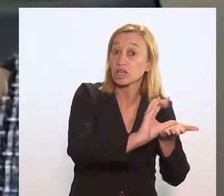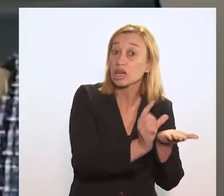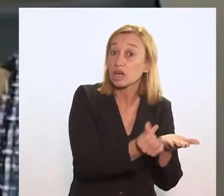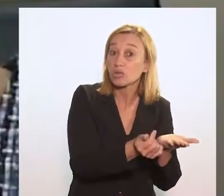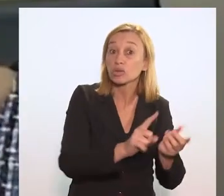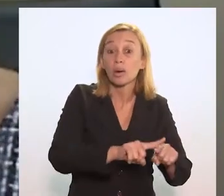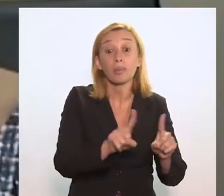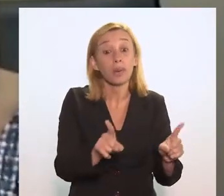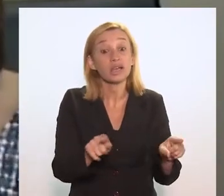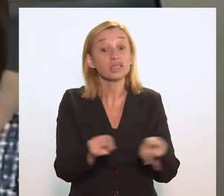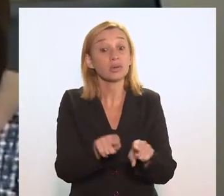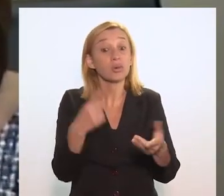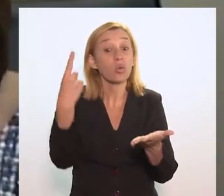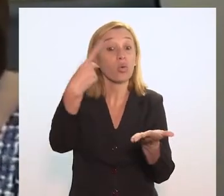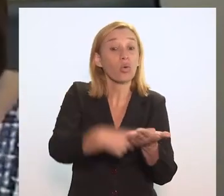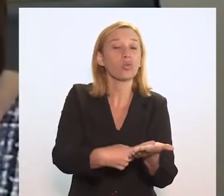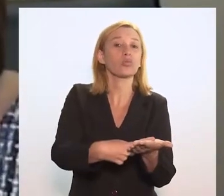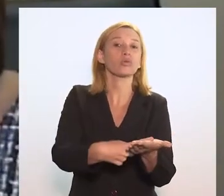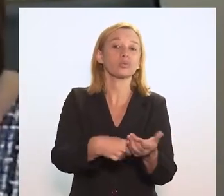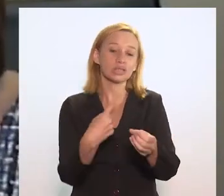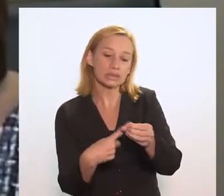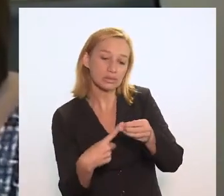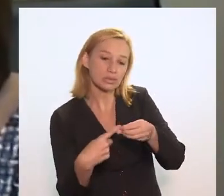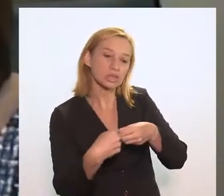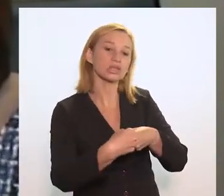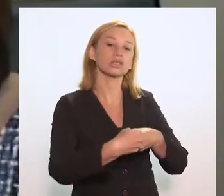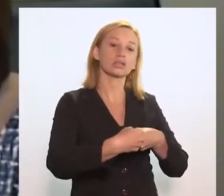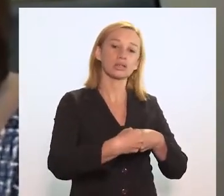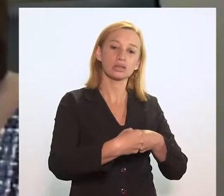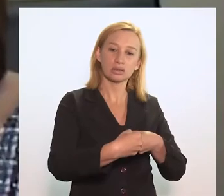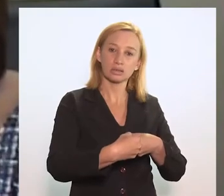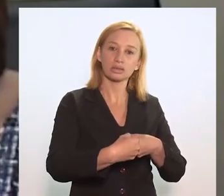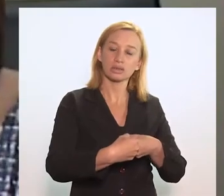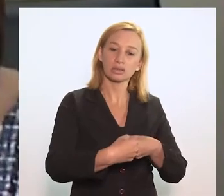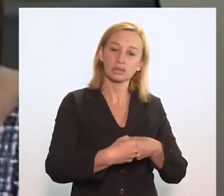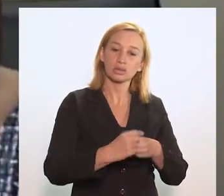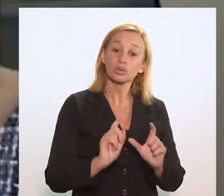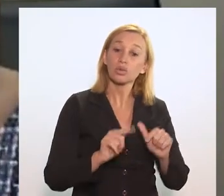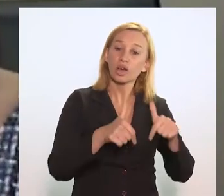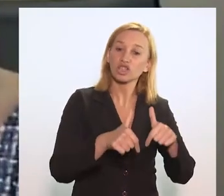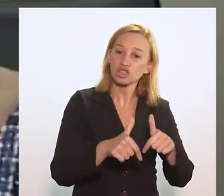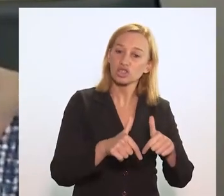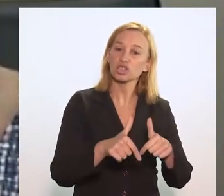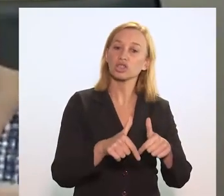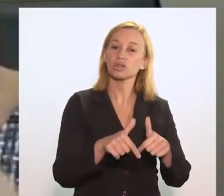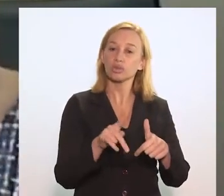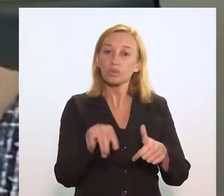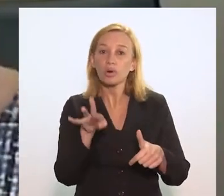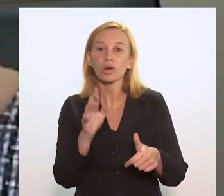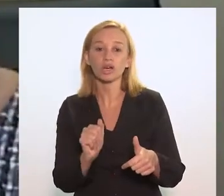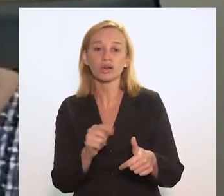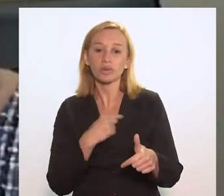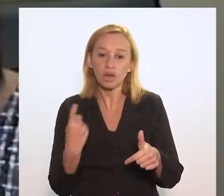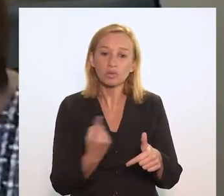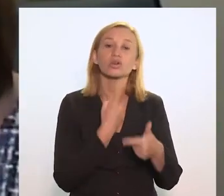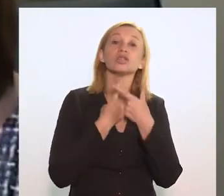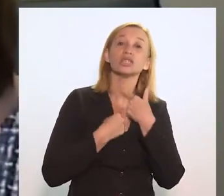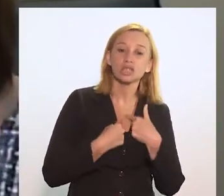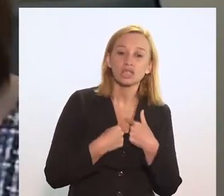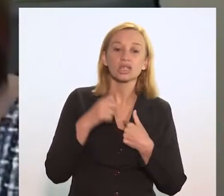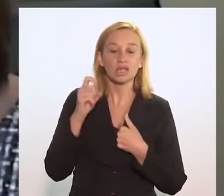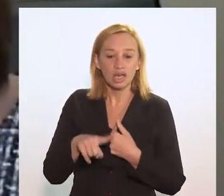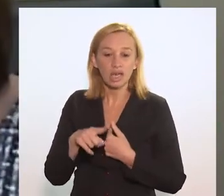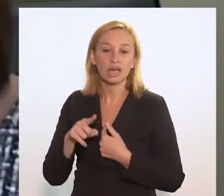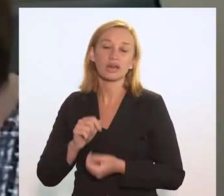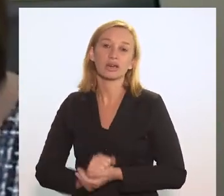de recursos, mas o compromisso desses municípios na adequação desse programa e é o nosso